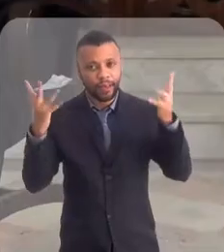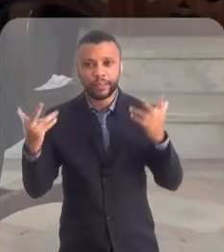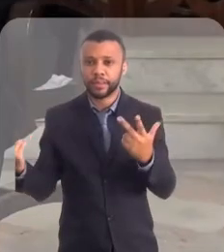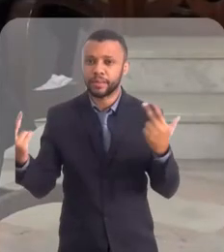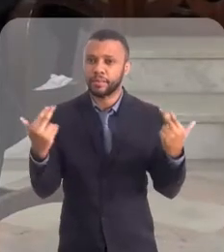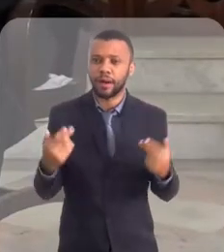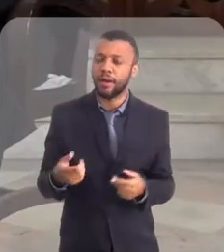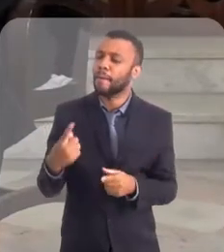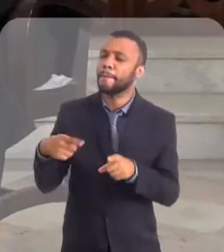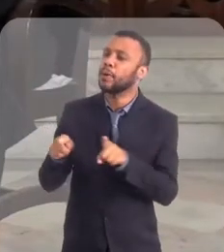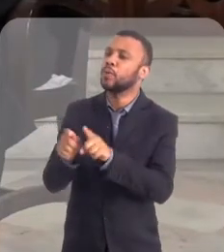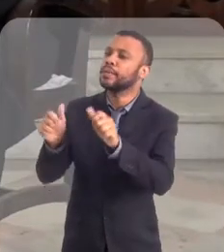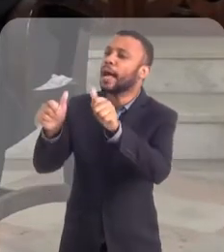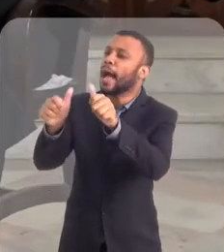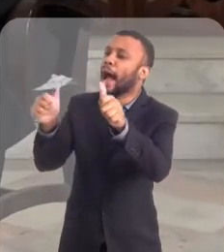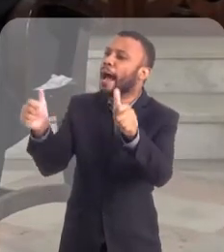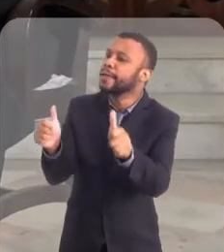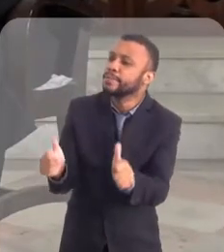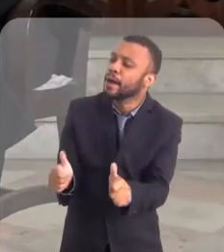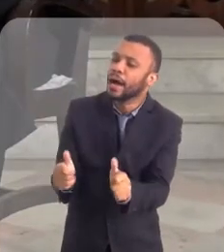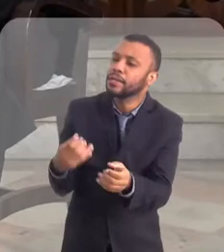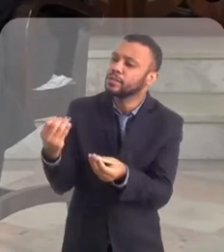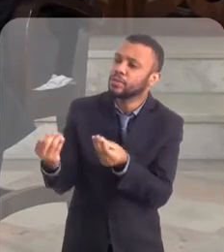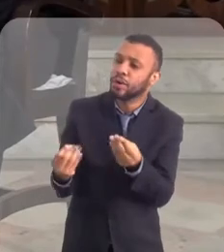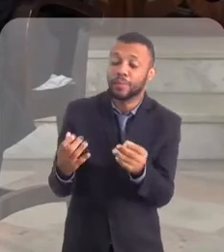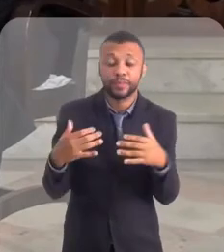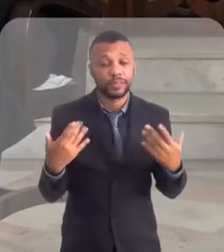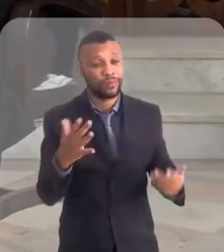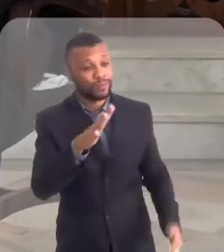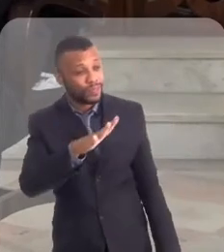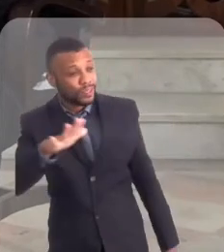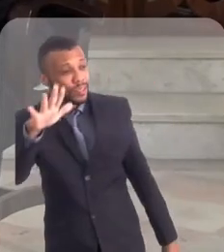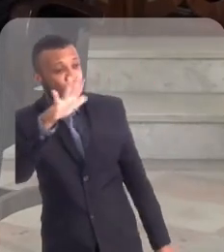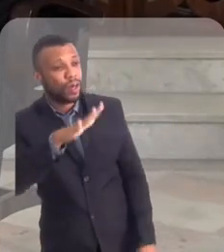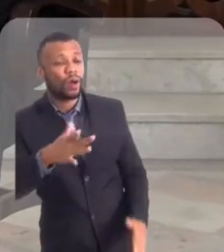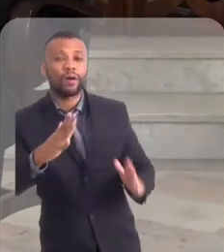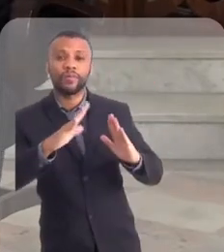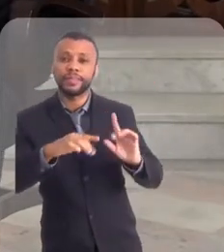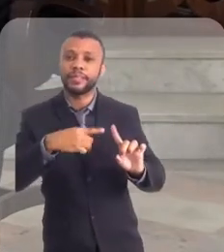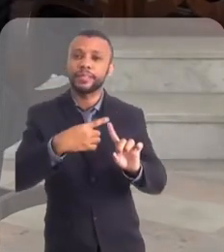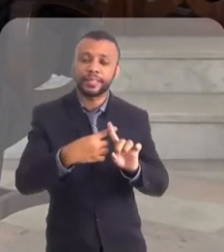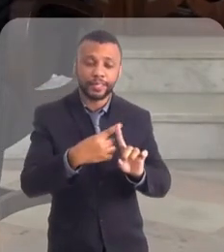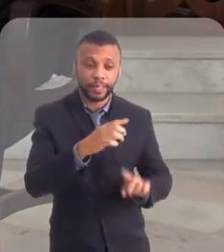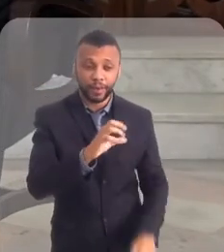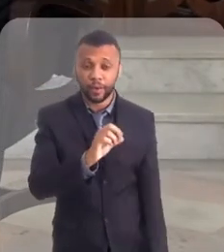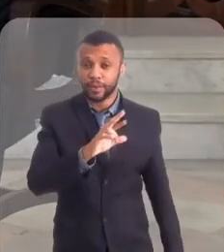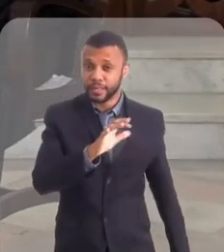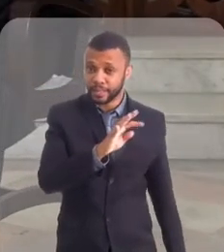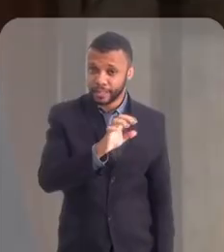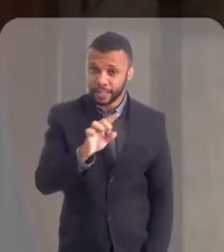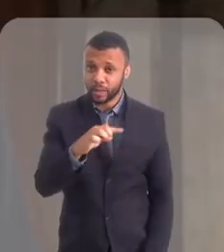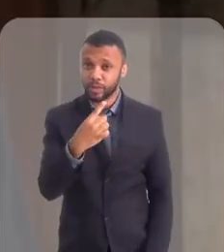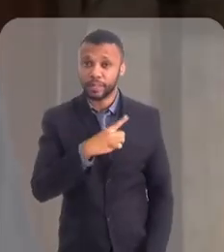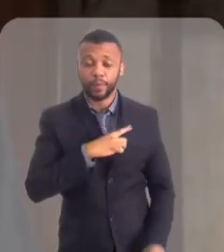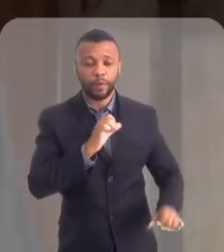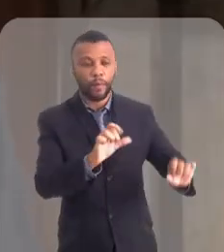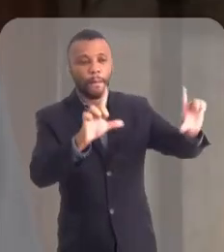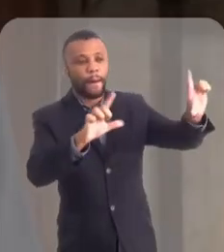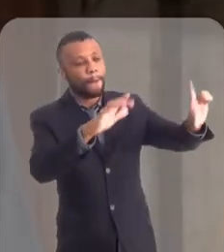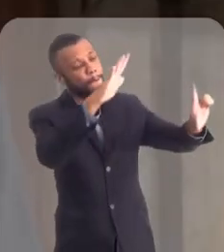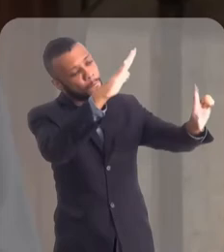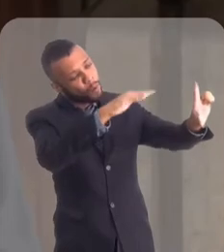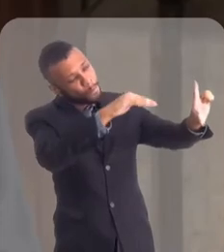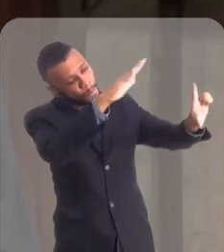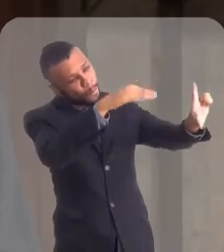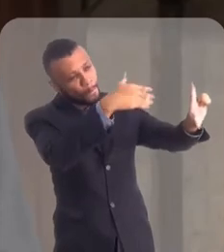coincidem. E as imagens das igrejas? Então, em geral, nas igrejas orientais, nós temos apenas